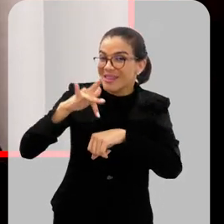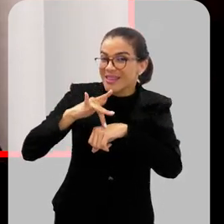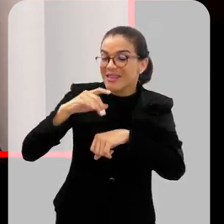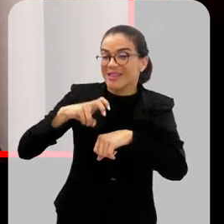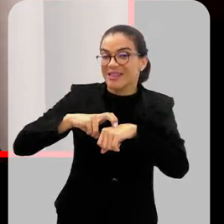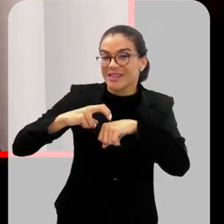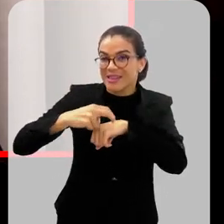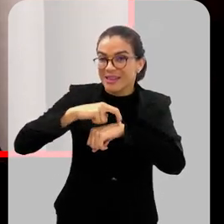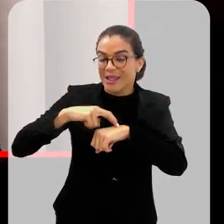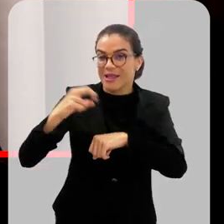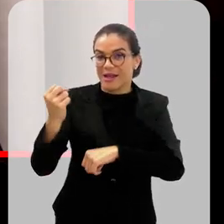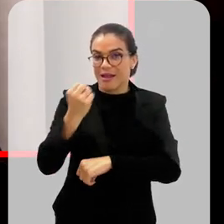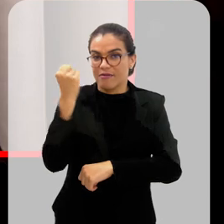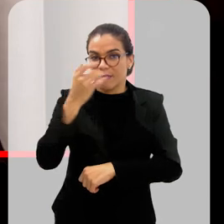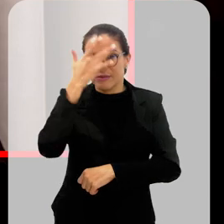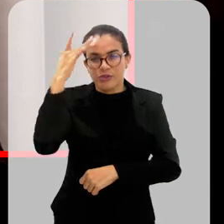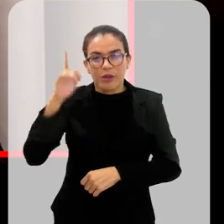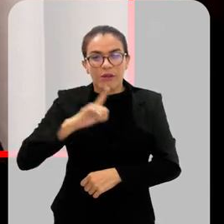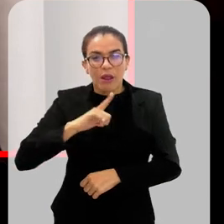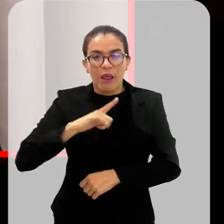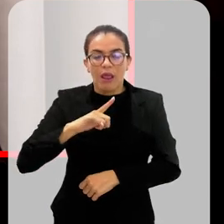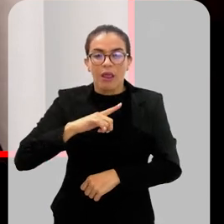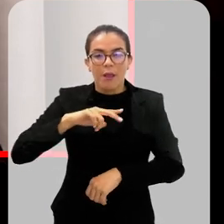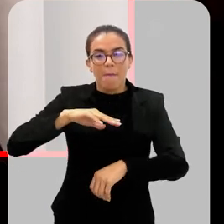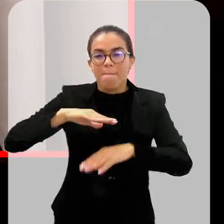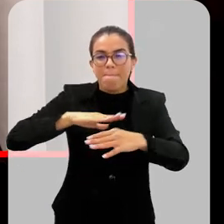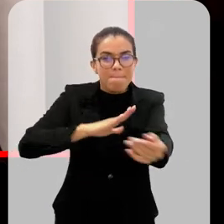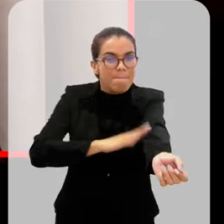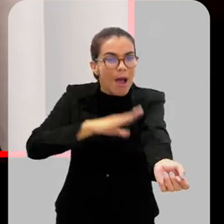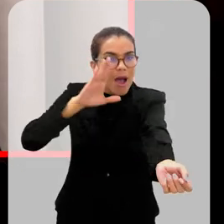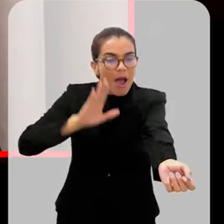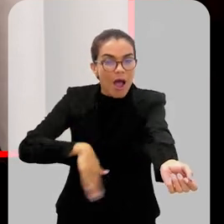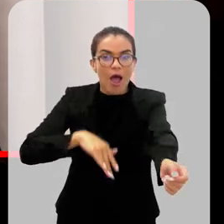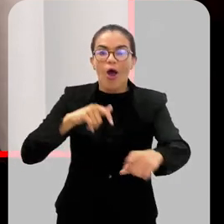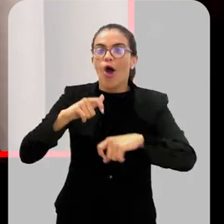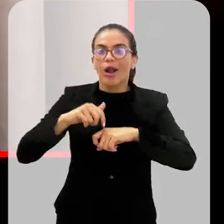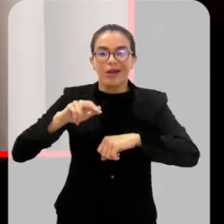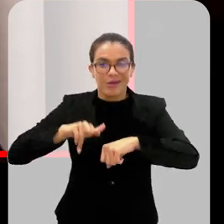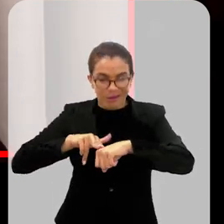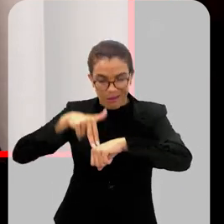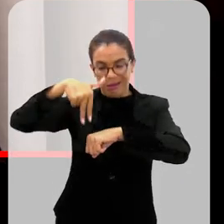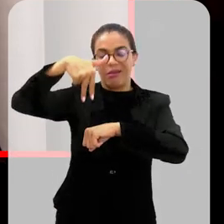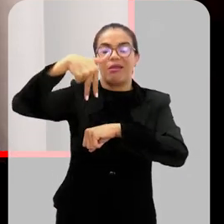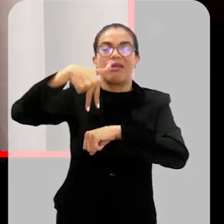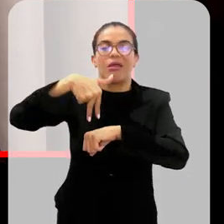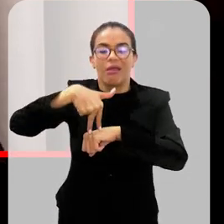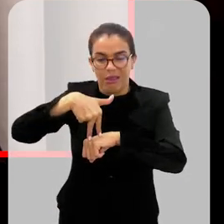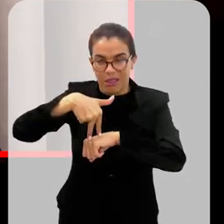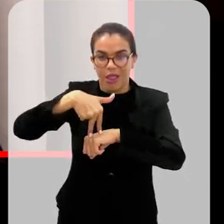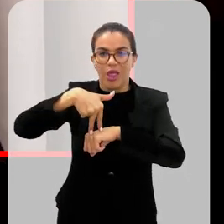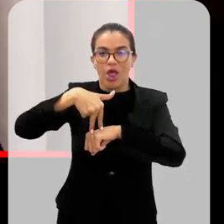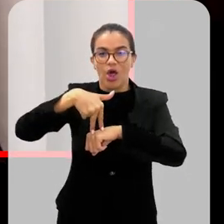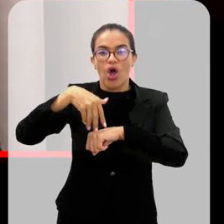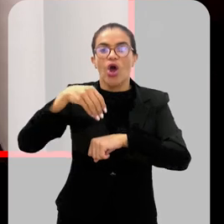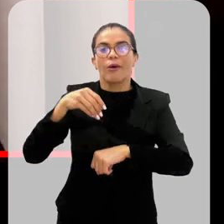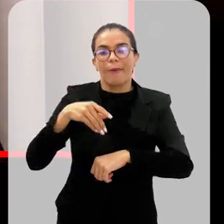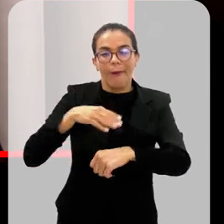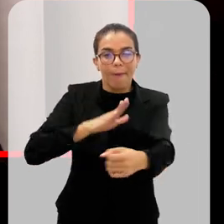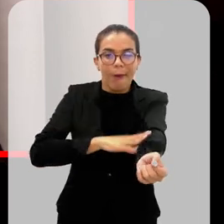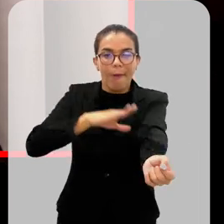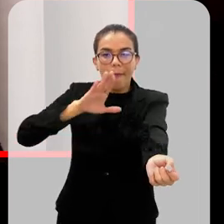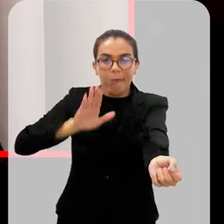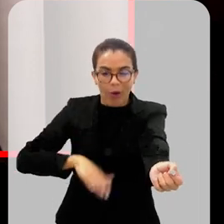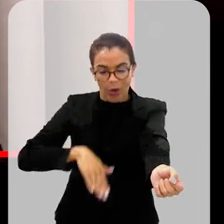com sinais de gravidade, né? Se a pessoa tem uma queda de pressão importante, principalmente quando ela vai se levantar. A gente chama de